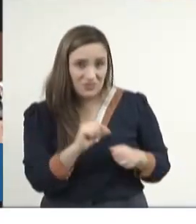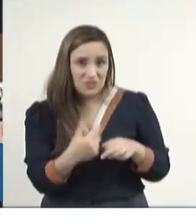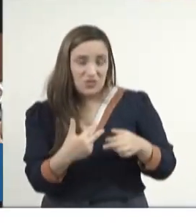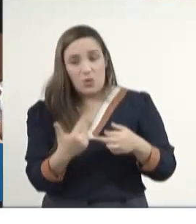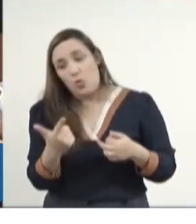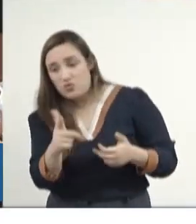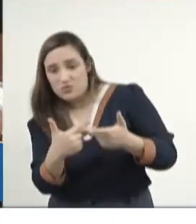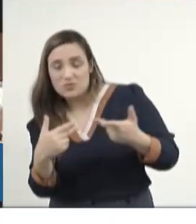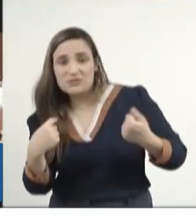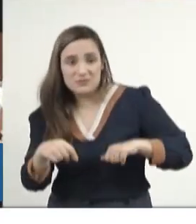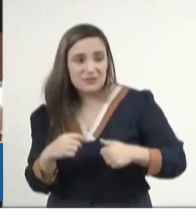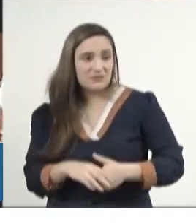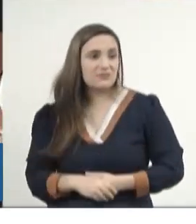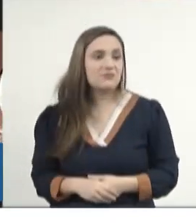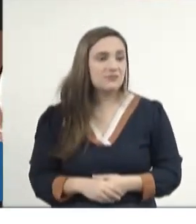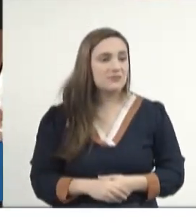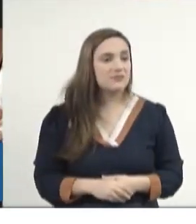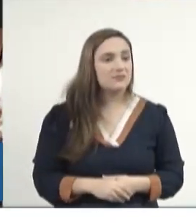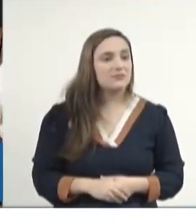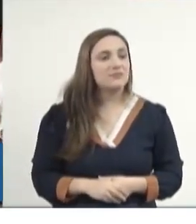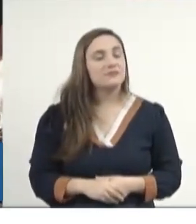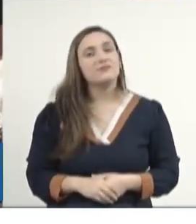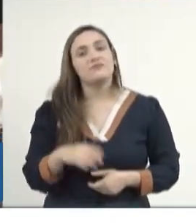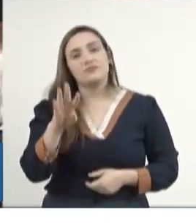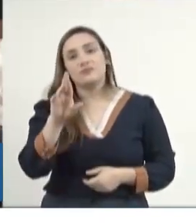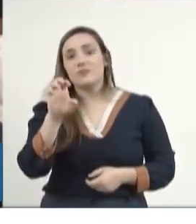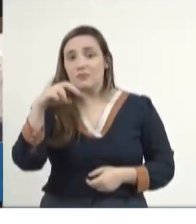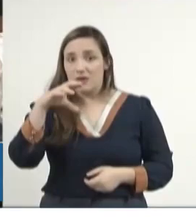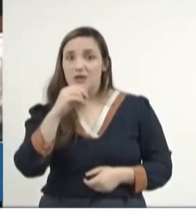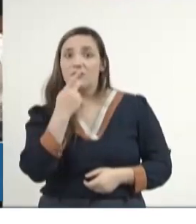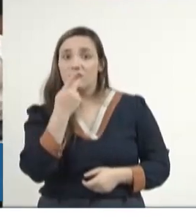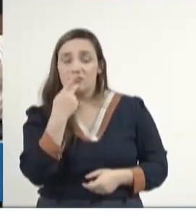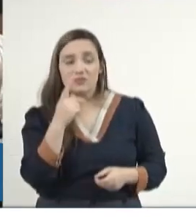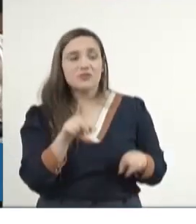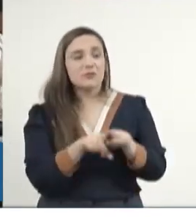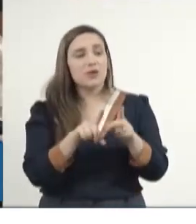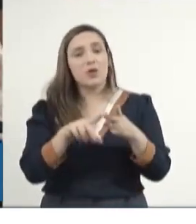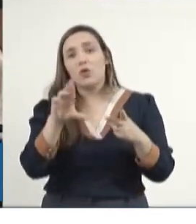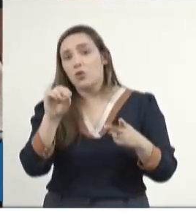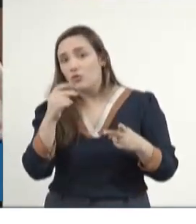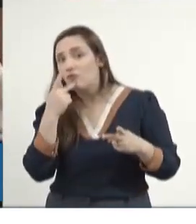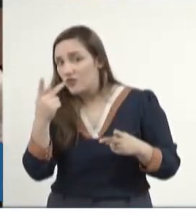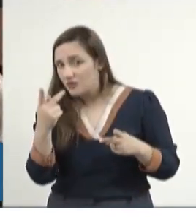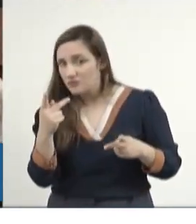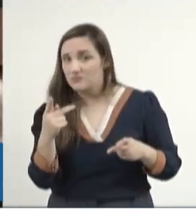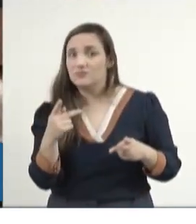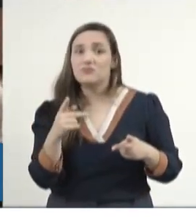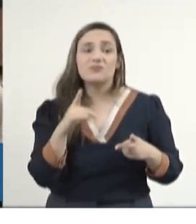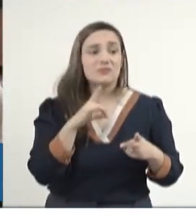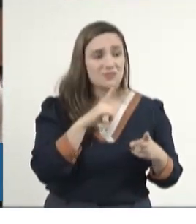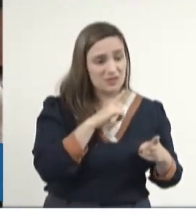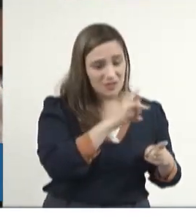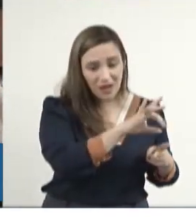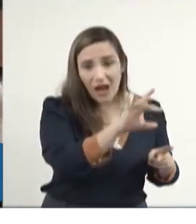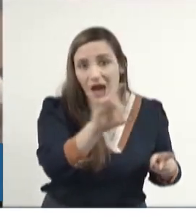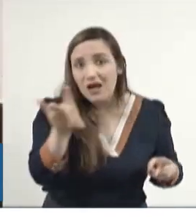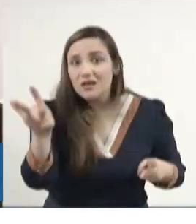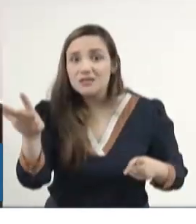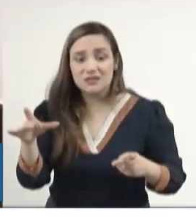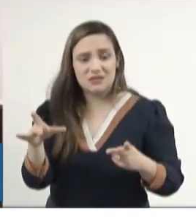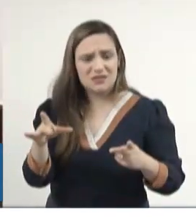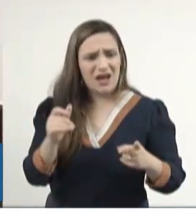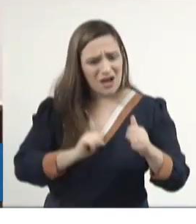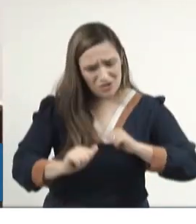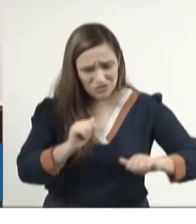enorme. O Breno falou um pouquinho sobre ele, o Haroldo falou um pouquinho sobre ele, mas se a gente for pegar a história de cada um e a contribuição que